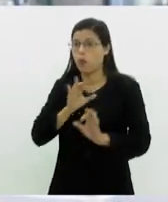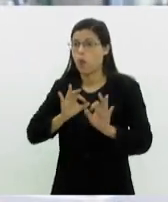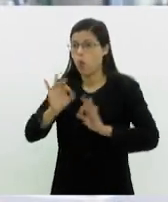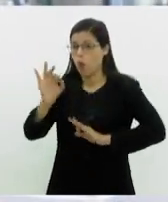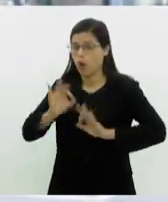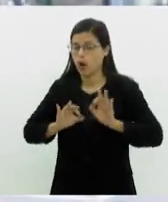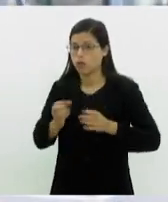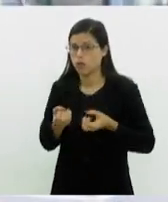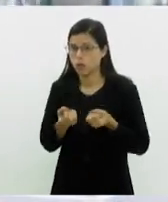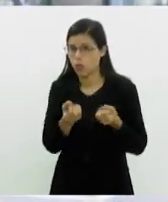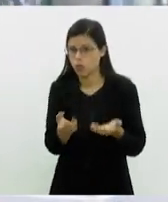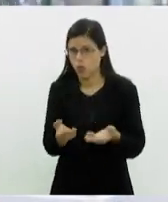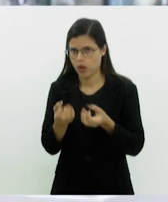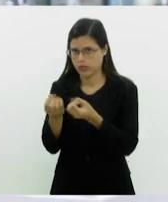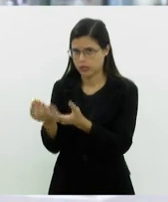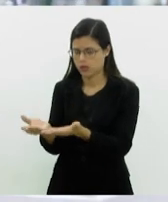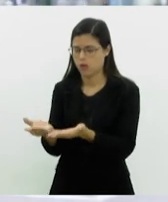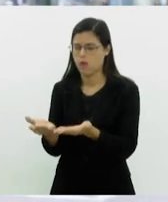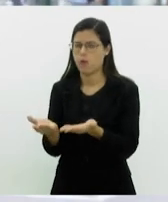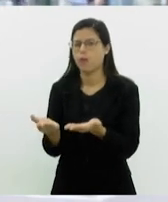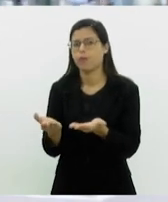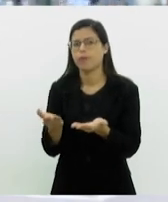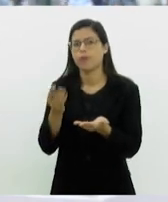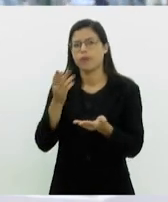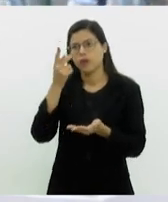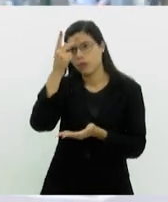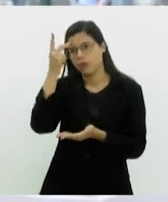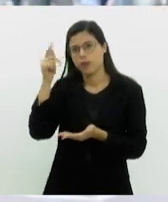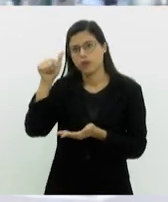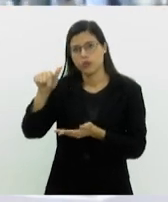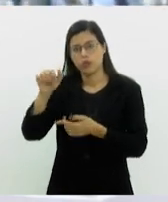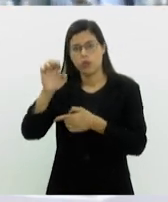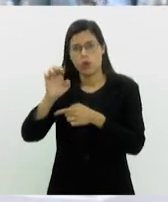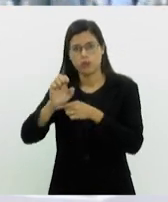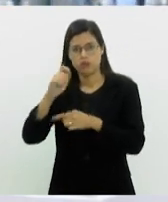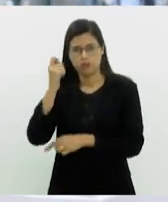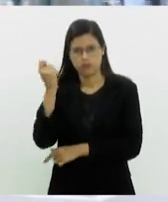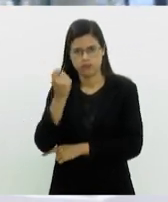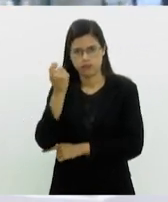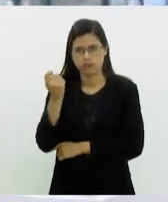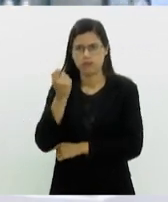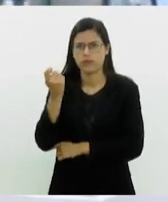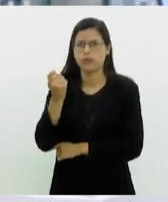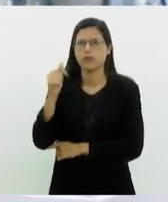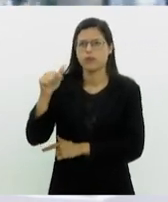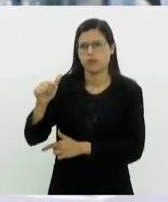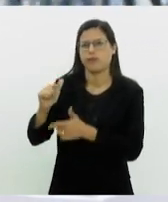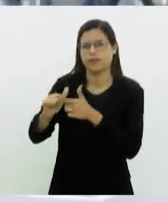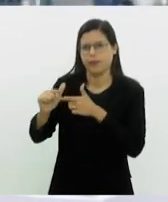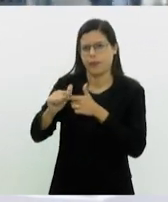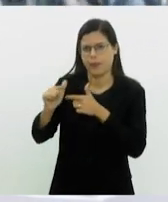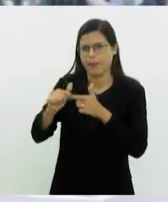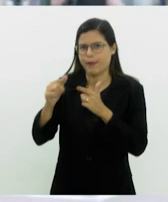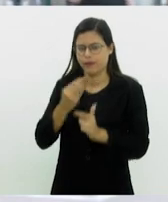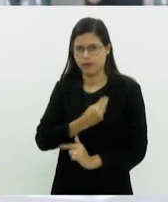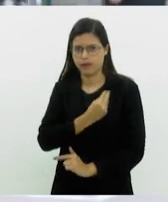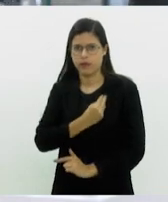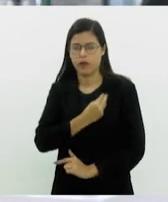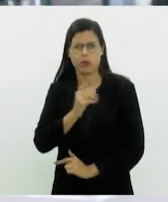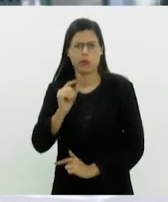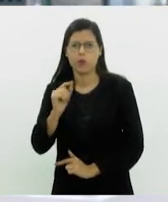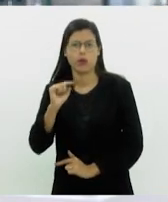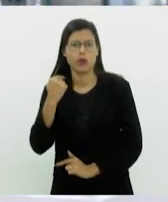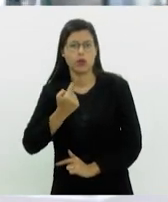doações para o pessoal que está no Rio Grande do Sul passando por essa tragédia. Então, o que a gente pode